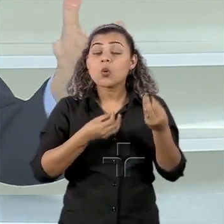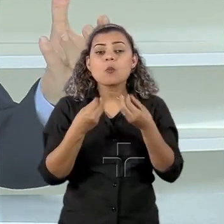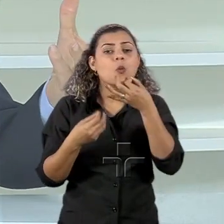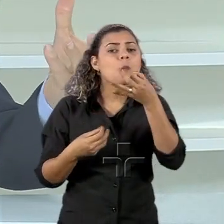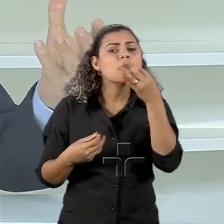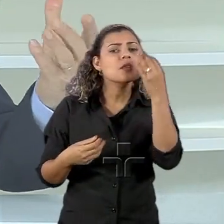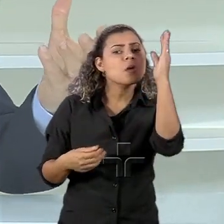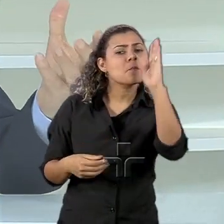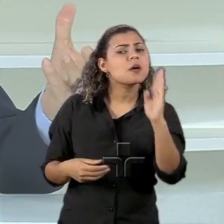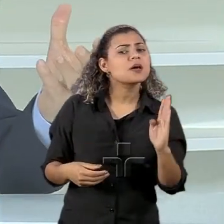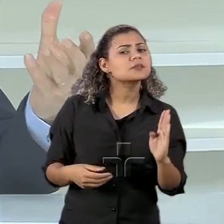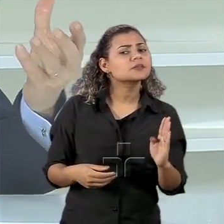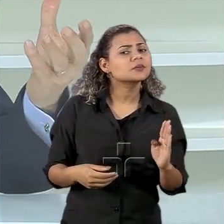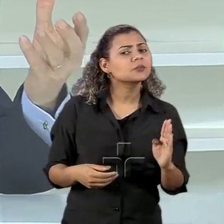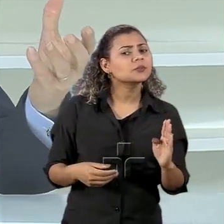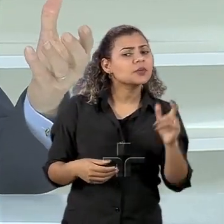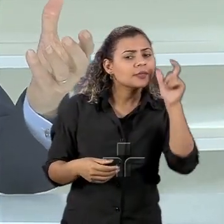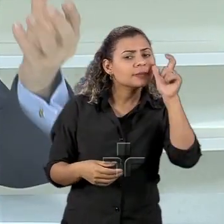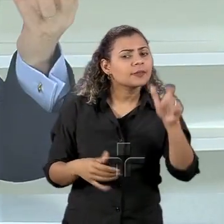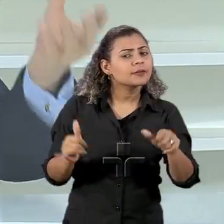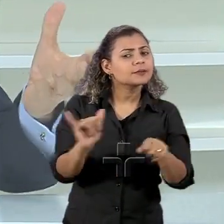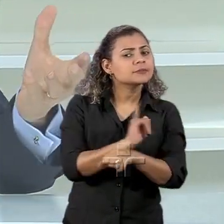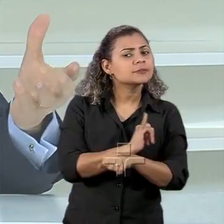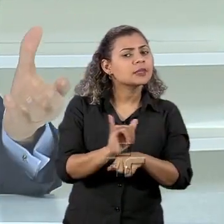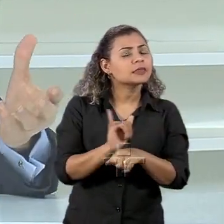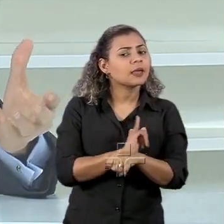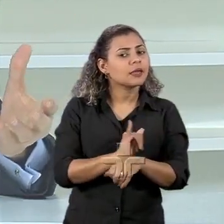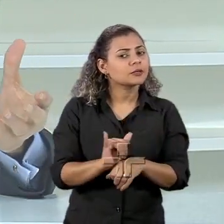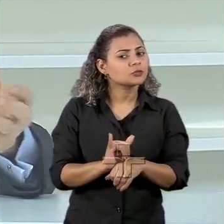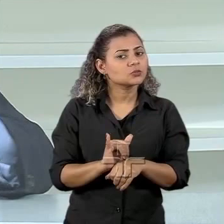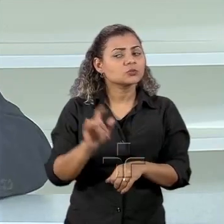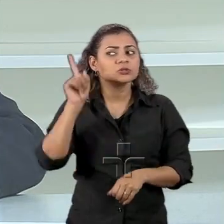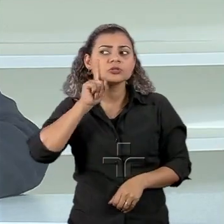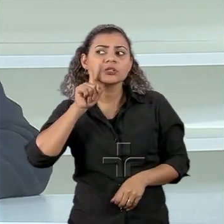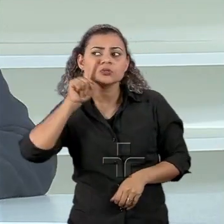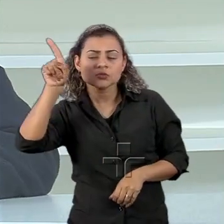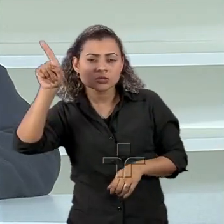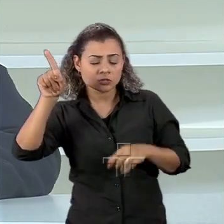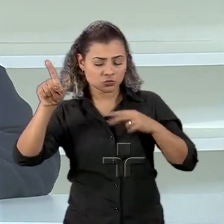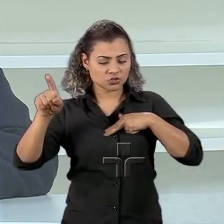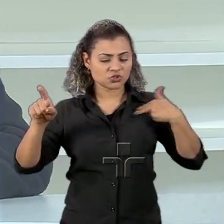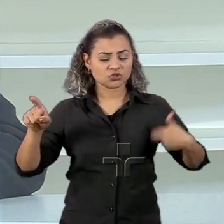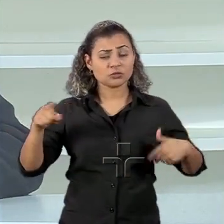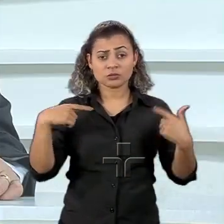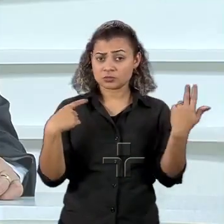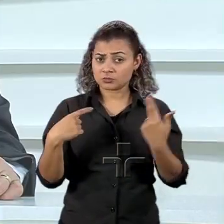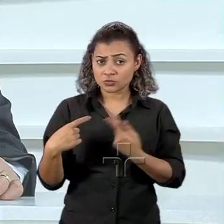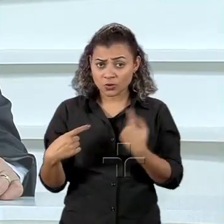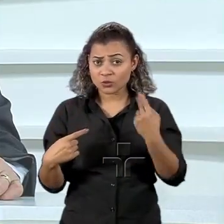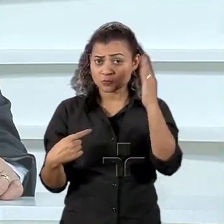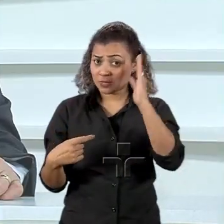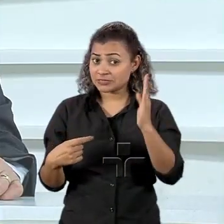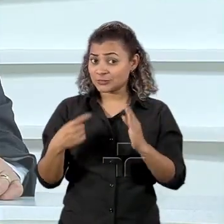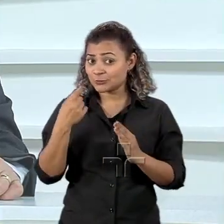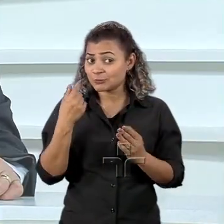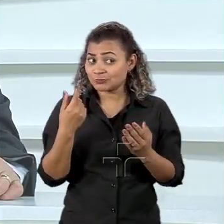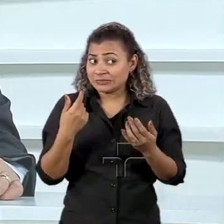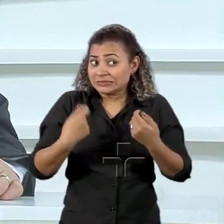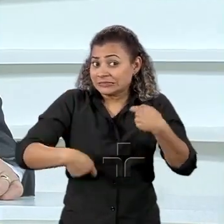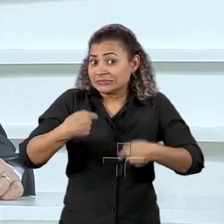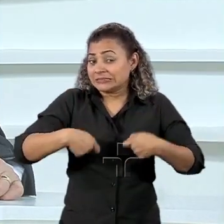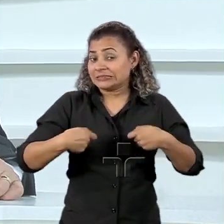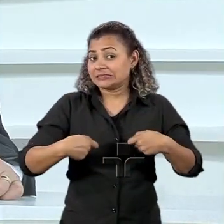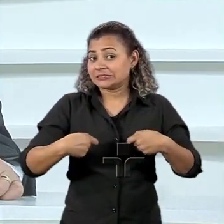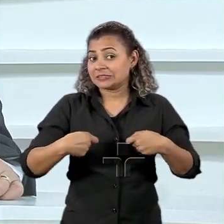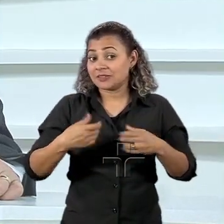interesses estratégicos que a gente tem tanto com os Estados Unidos quanto com a China? A gente vai tratar no próximo bloco. A gente